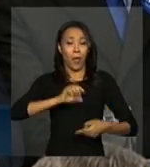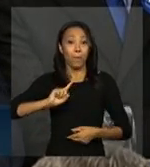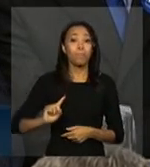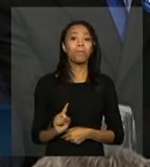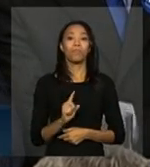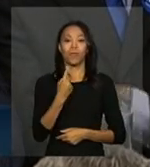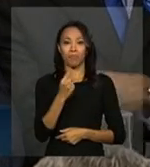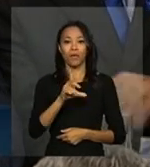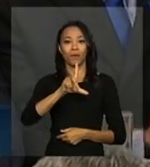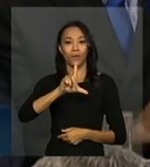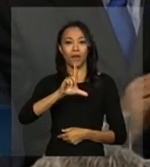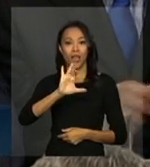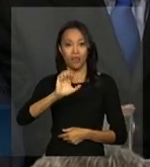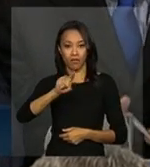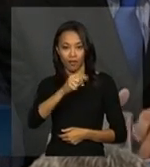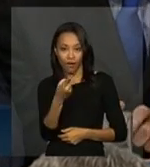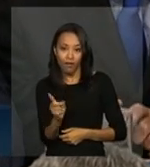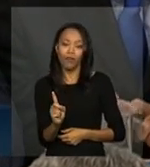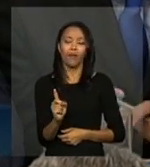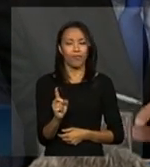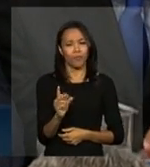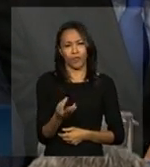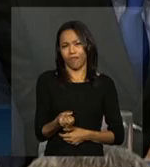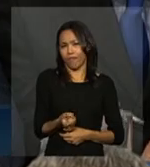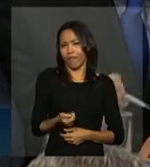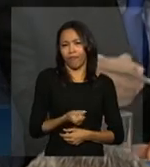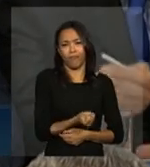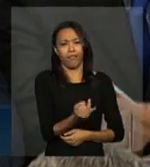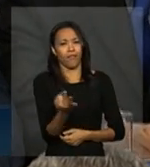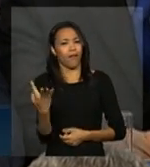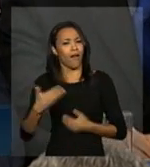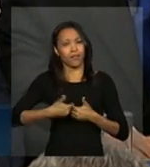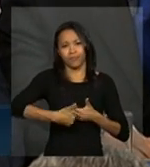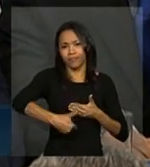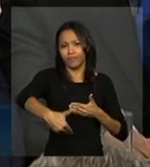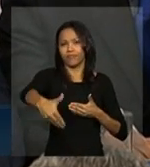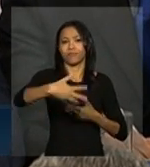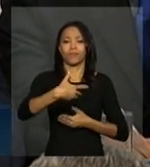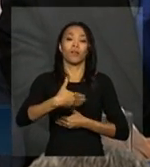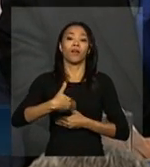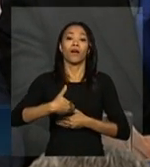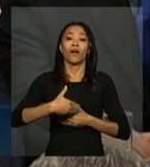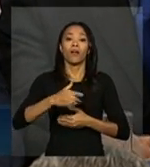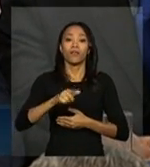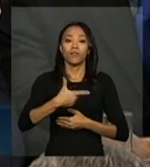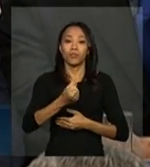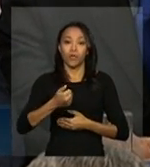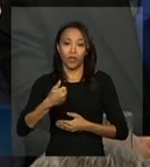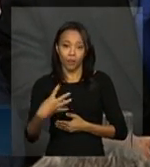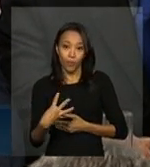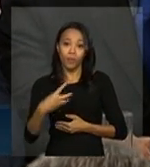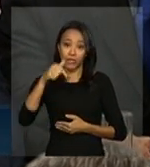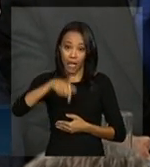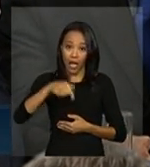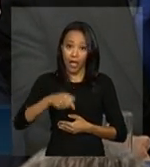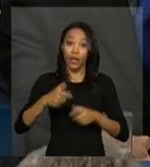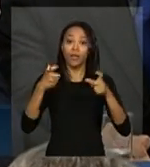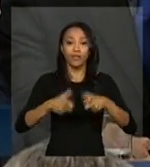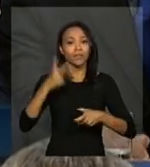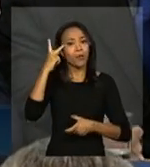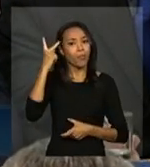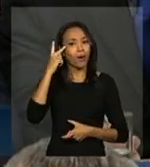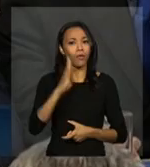leilão de uma série que pretendemos desenvolver no decorrer de 2014, aqui, inclusive, na Bolsa de Valores.